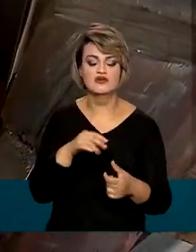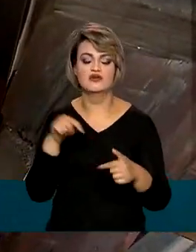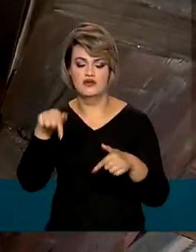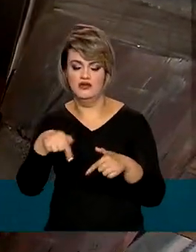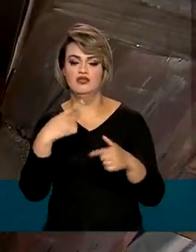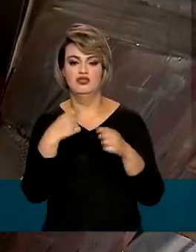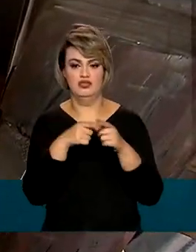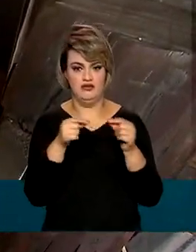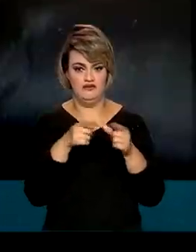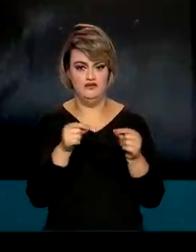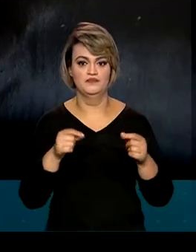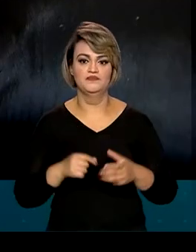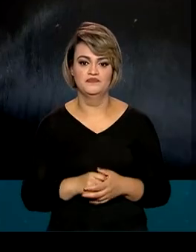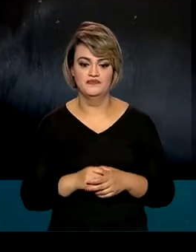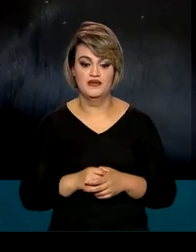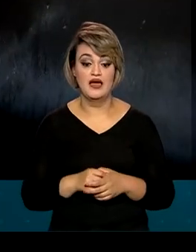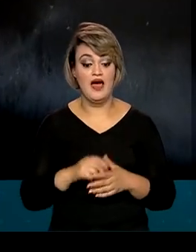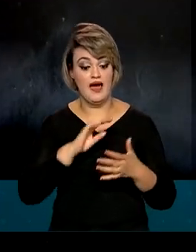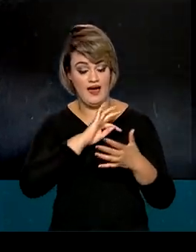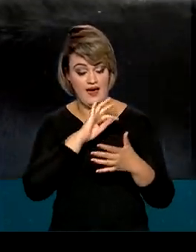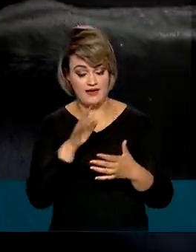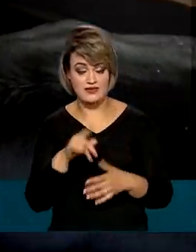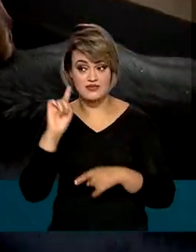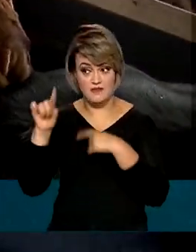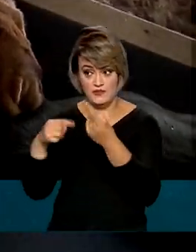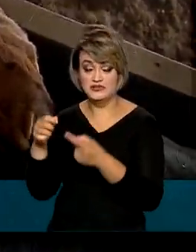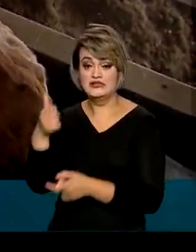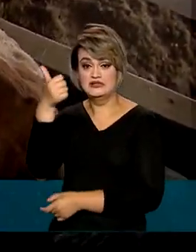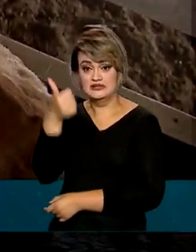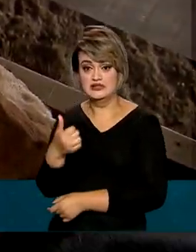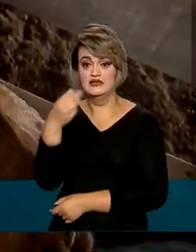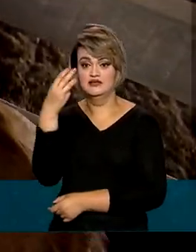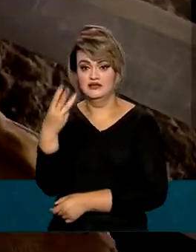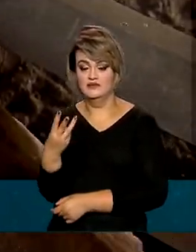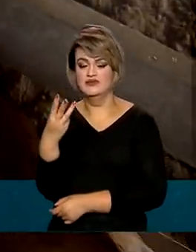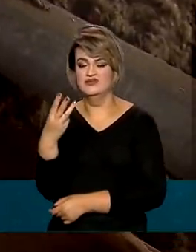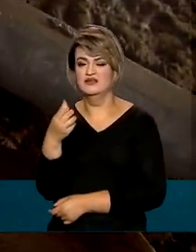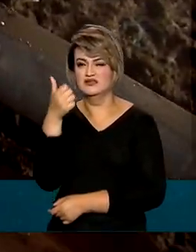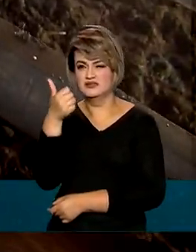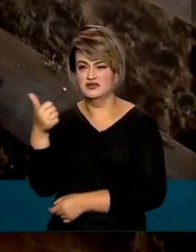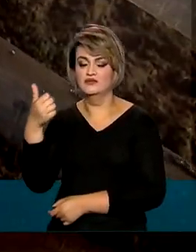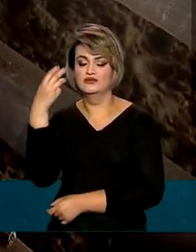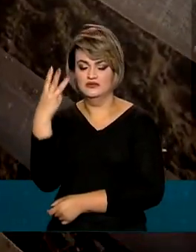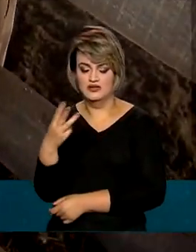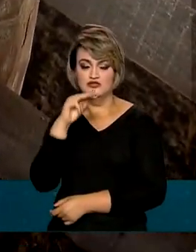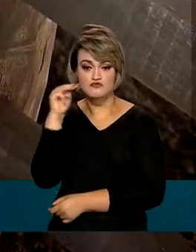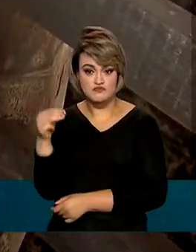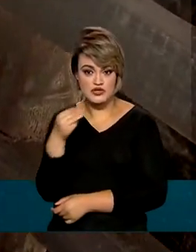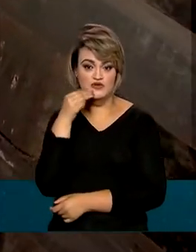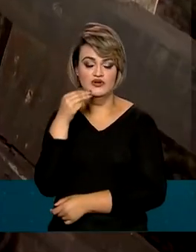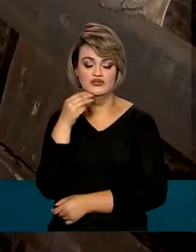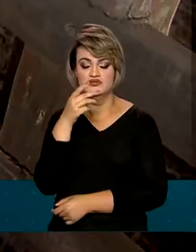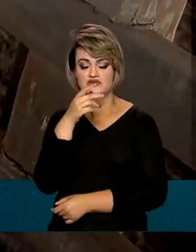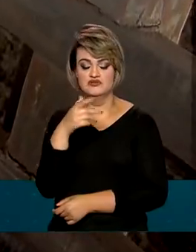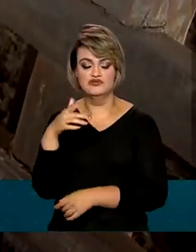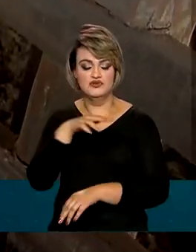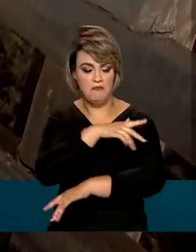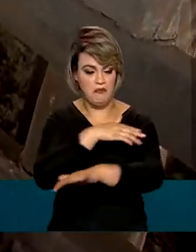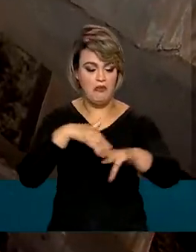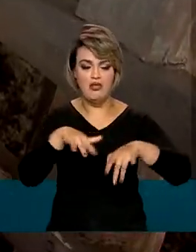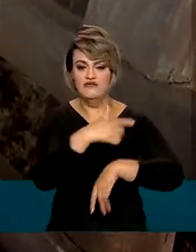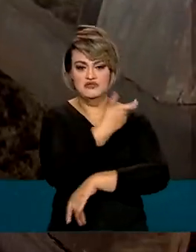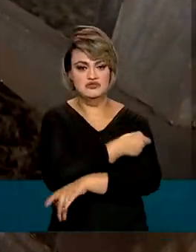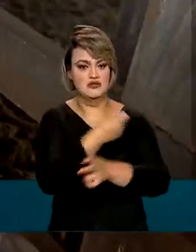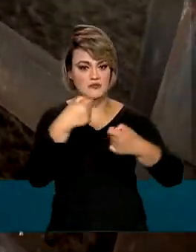o Distrito Federal. Com isso, 113 milhões de bovinos e bubalinos não vão precisar ser